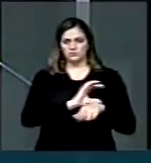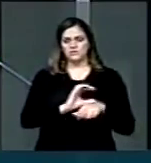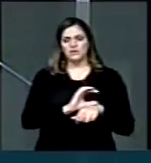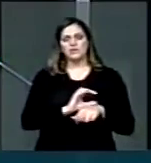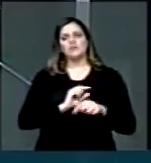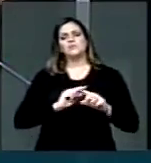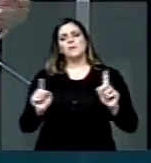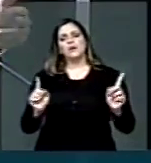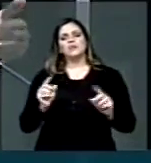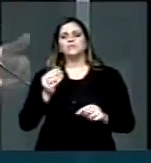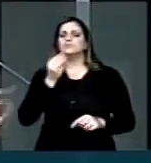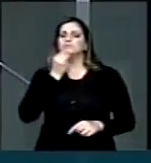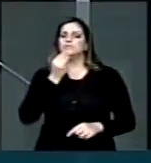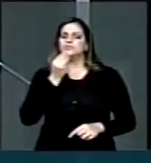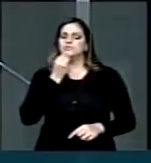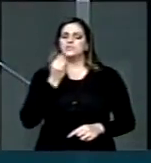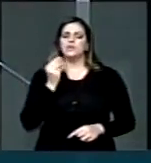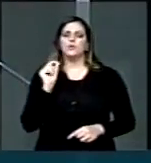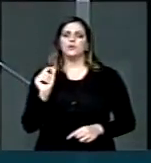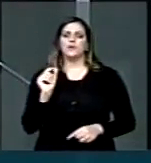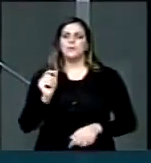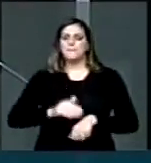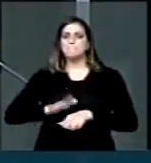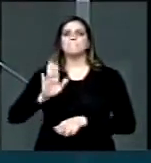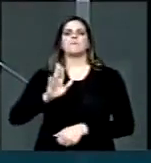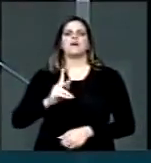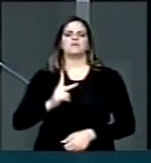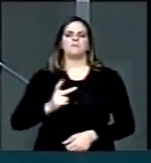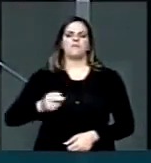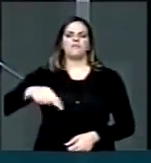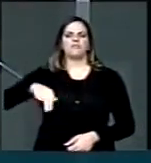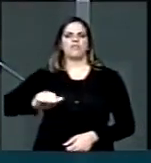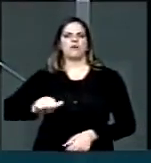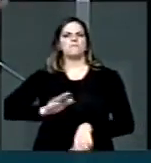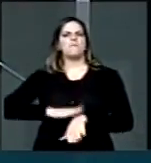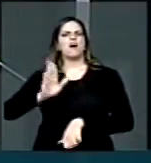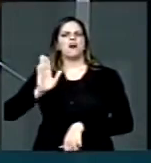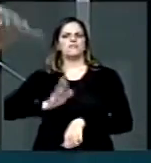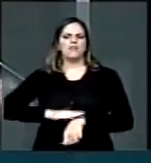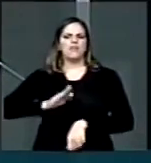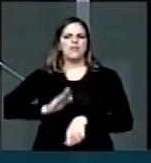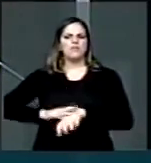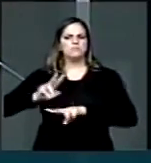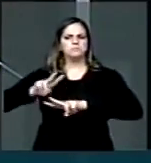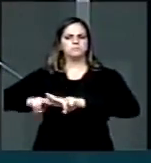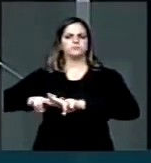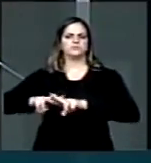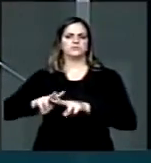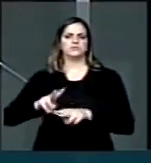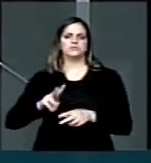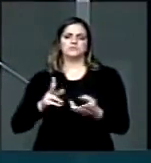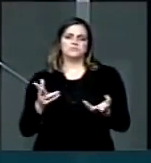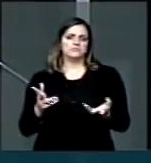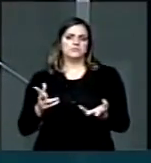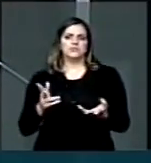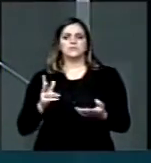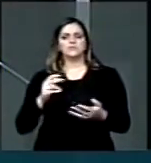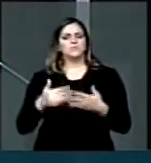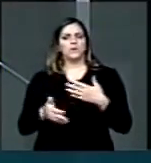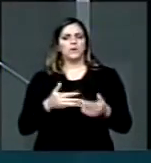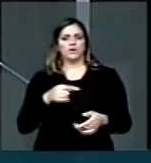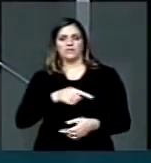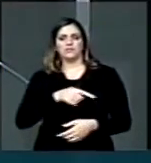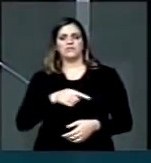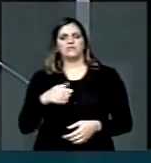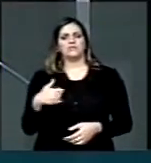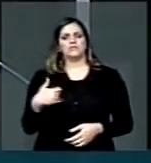menos seja aumentada a pena dos crimes cometidos por esses ditos menores. O Brasil